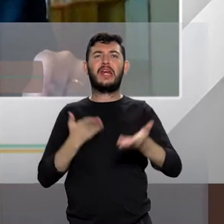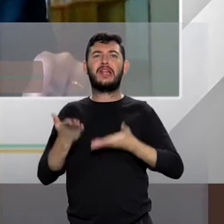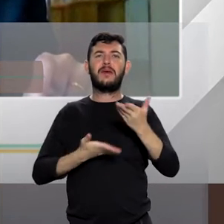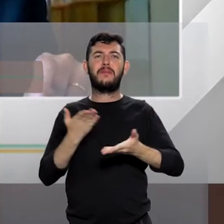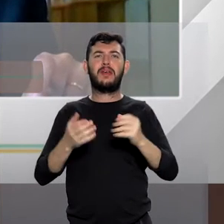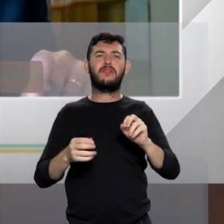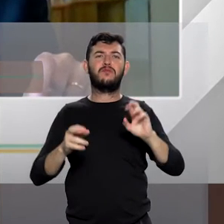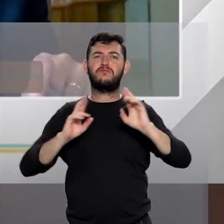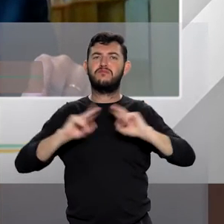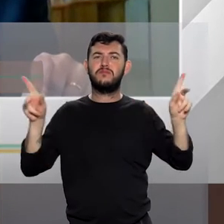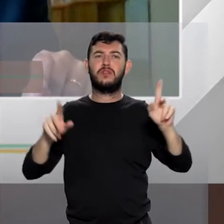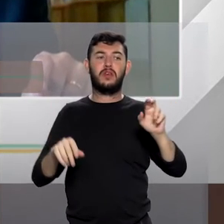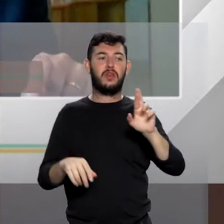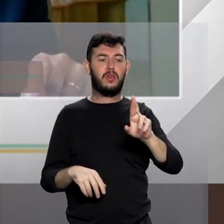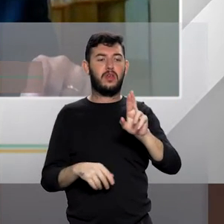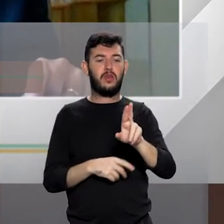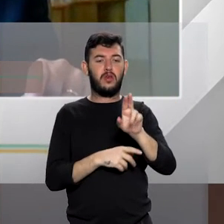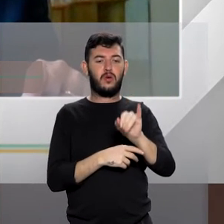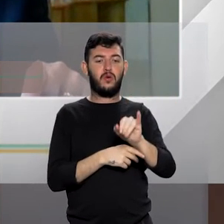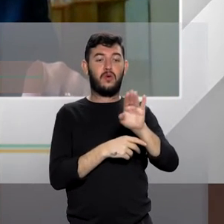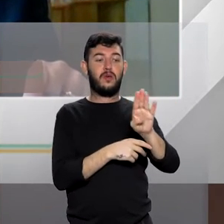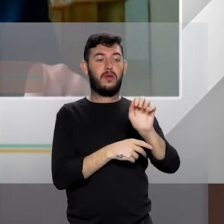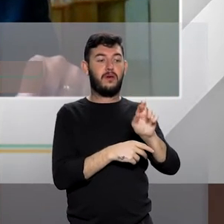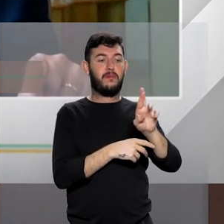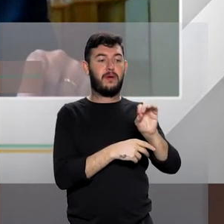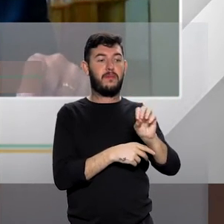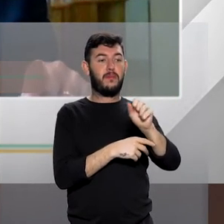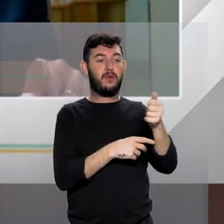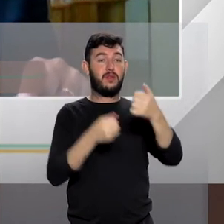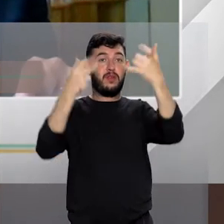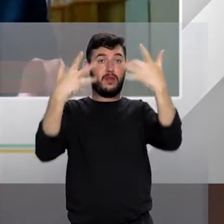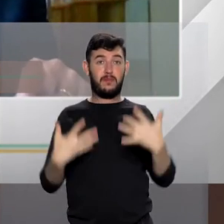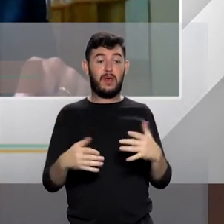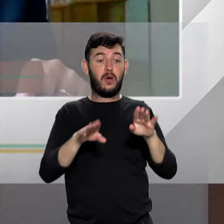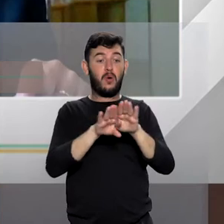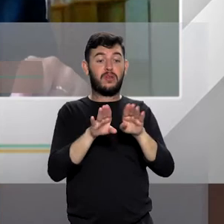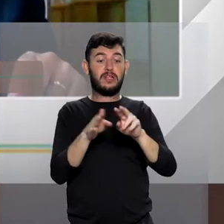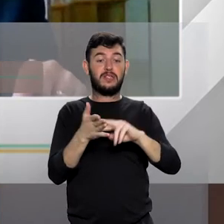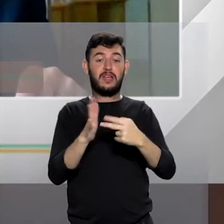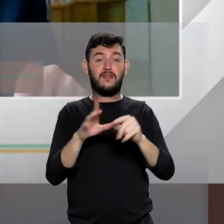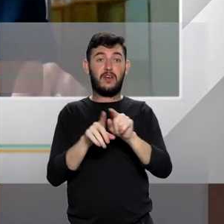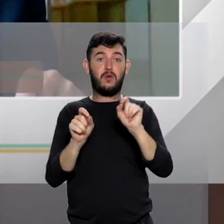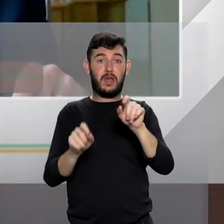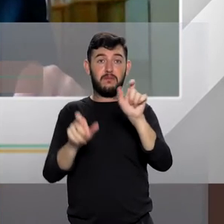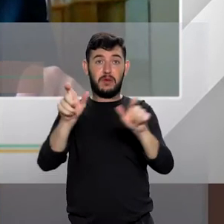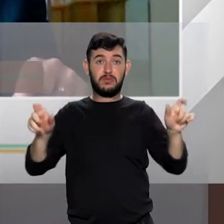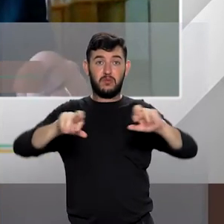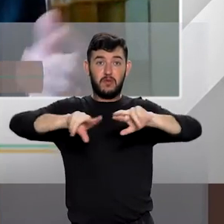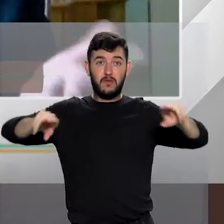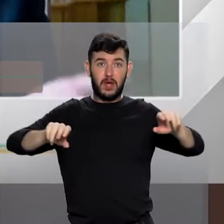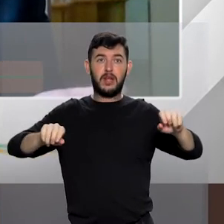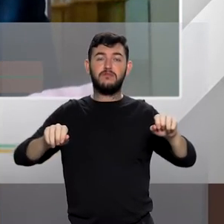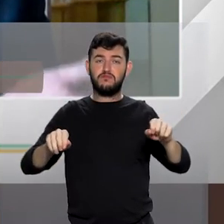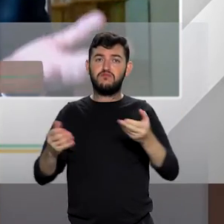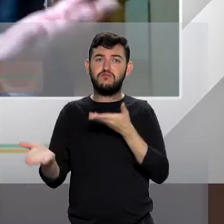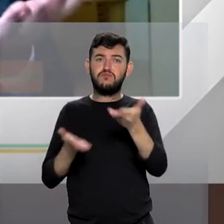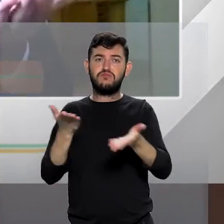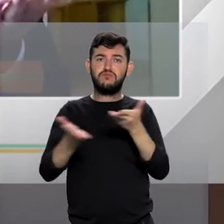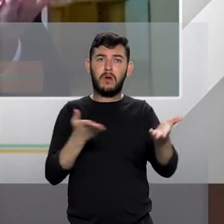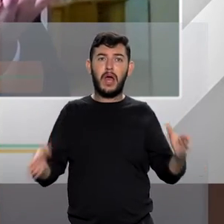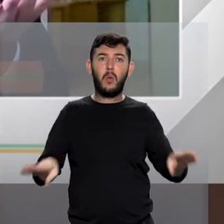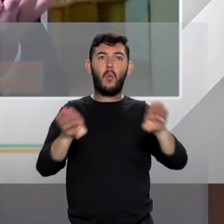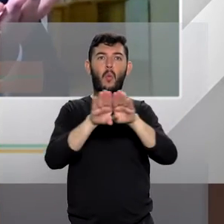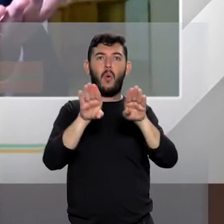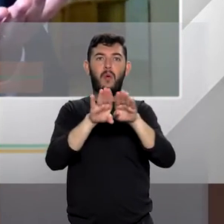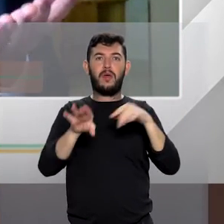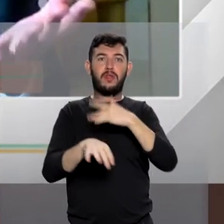Barbosa já dizia, igualdade é tratar os iguais de forma igual e os desiguais de forma desigual na medida da sua desigualdade. Então, eu preciso de um tratamento